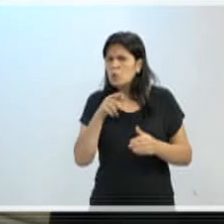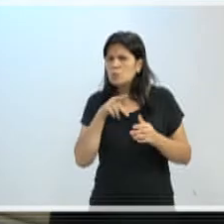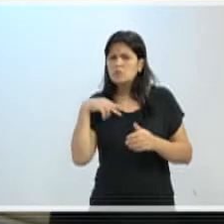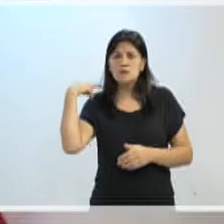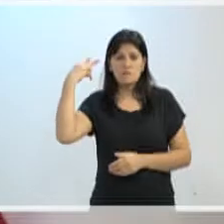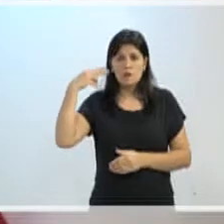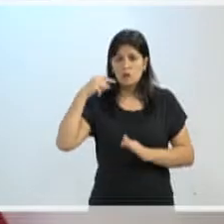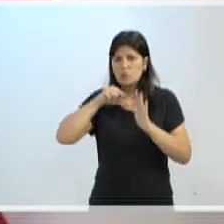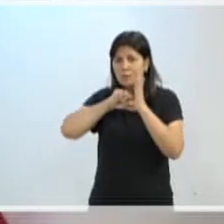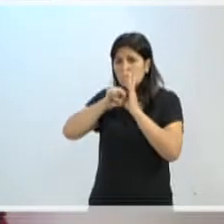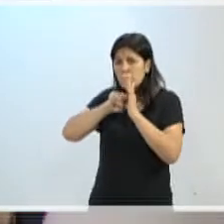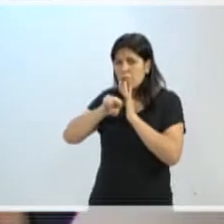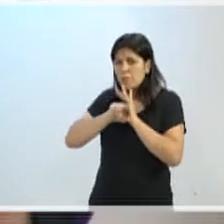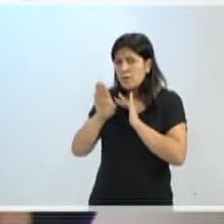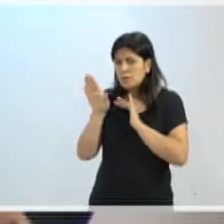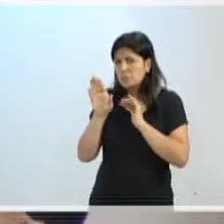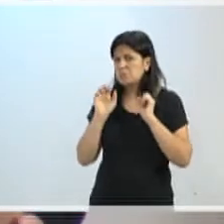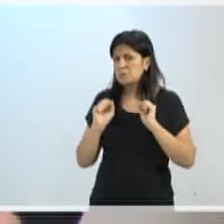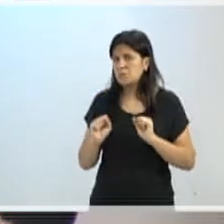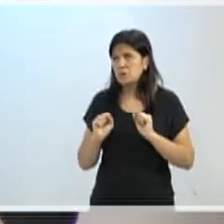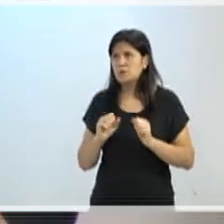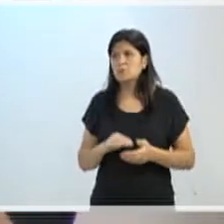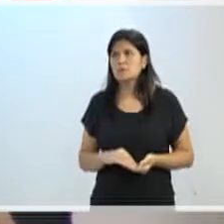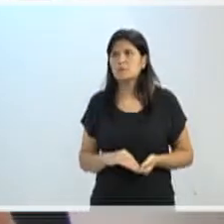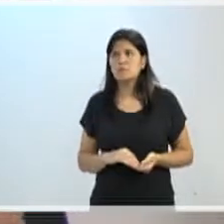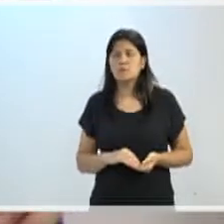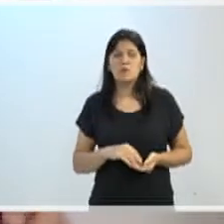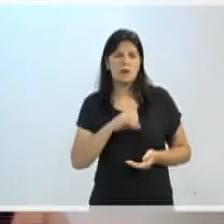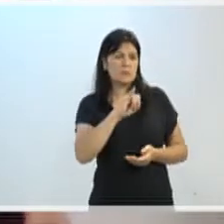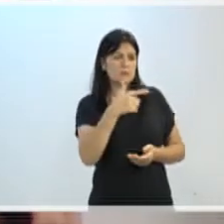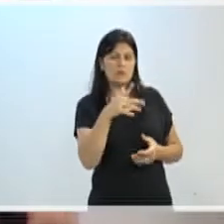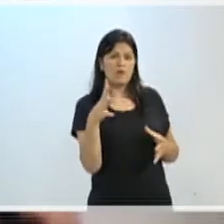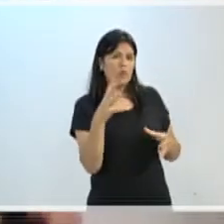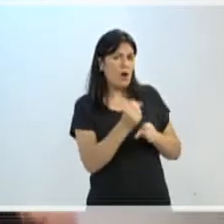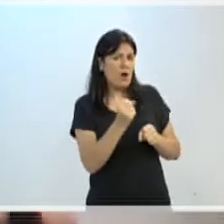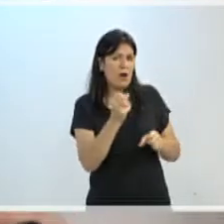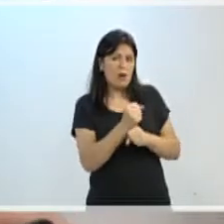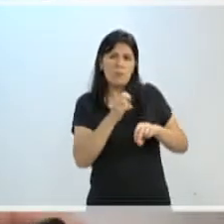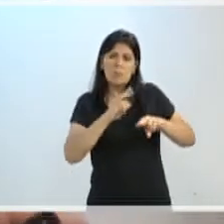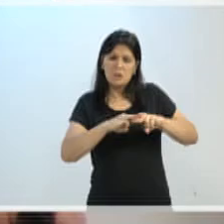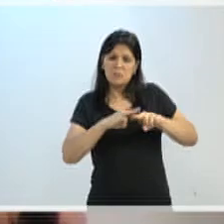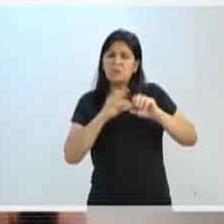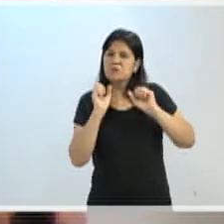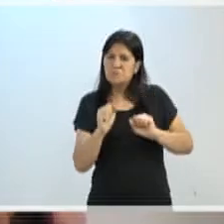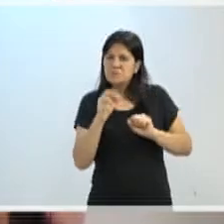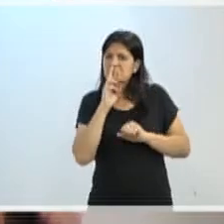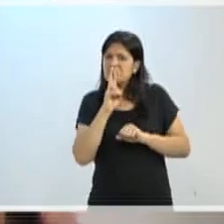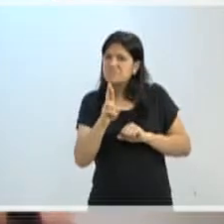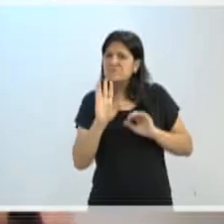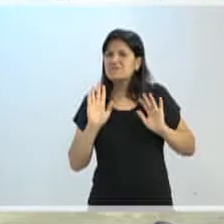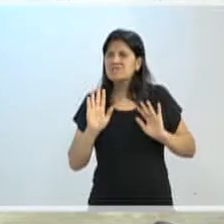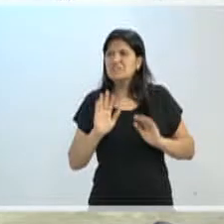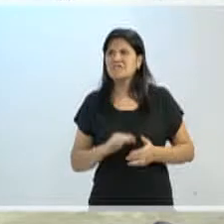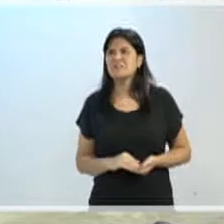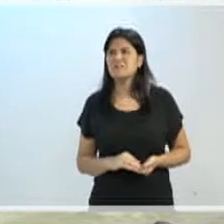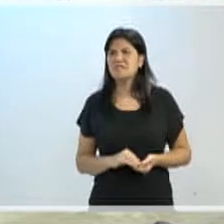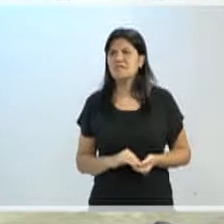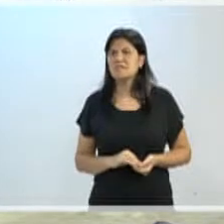para o senhor? Se não for fazer cálculo matemático, eu até posso tentar responder. Ok.